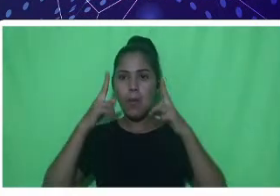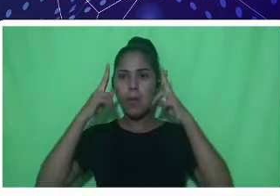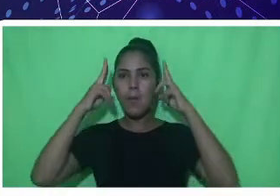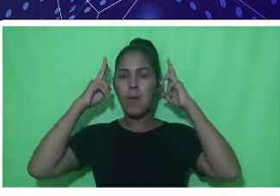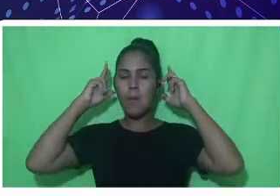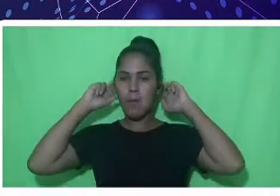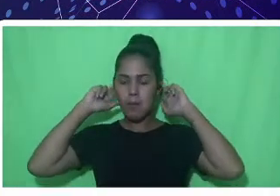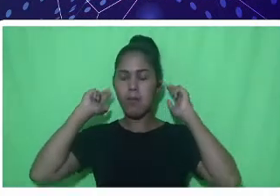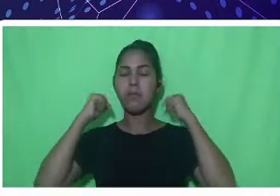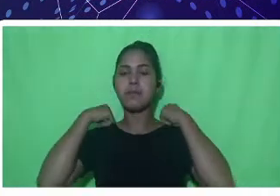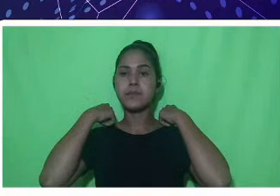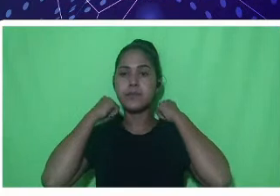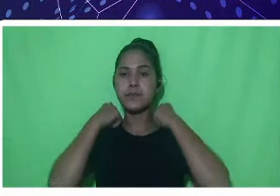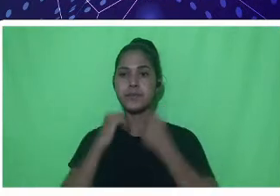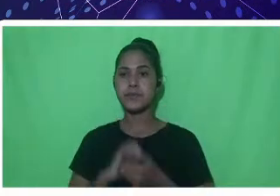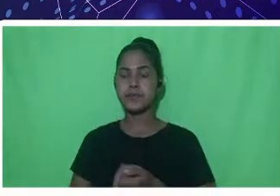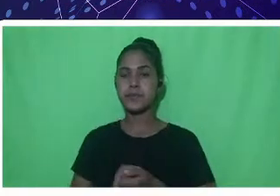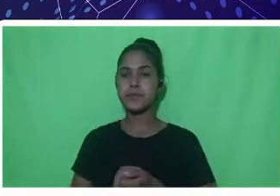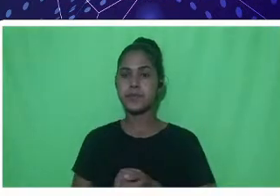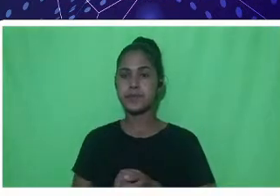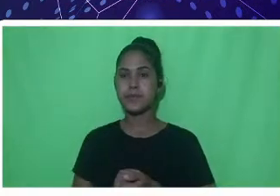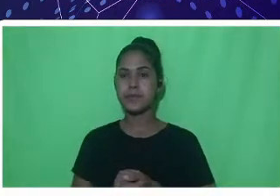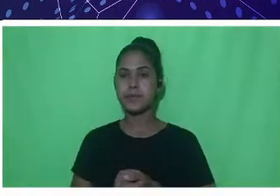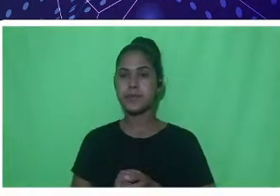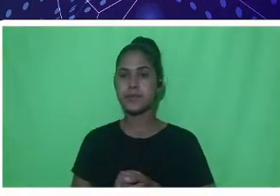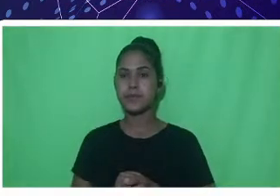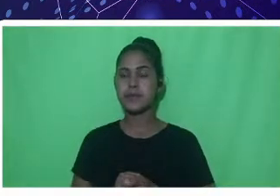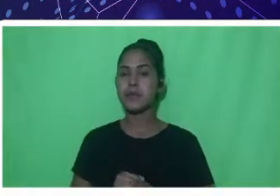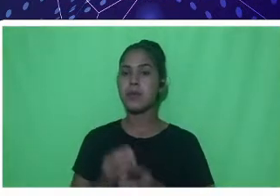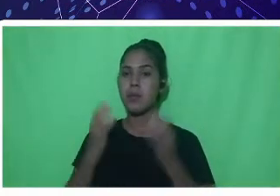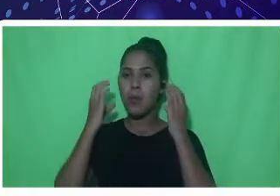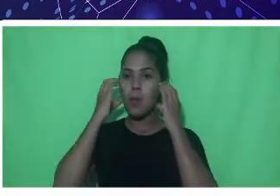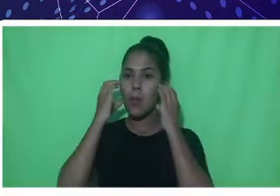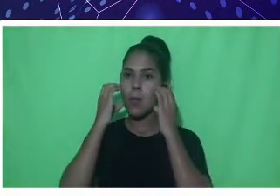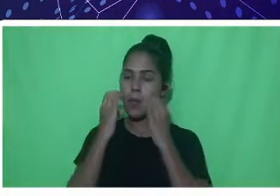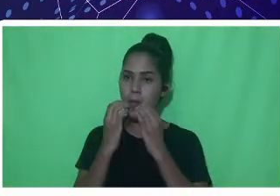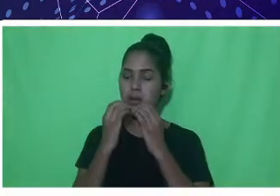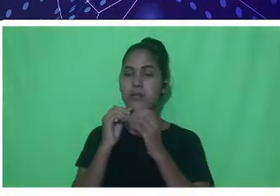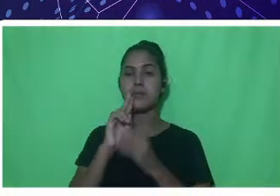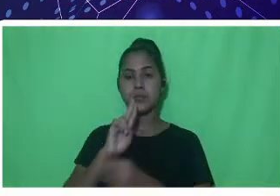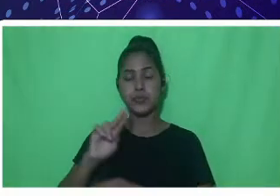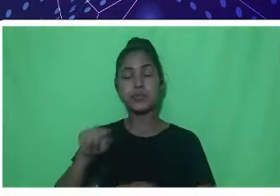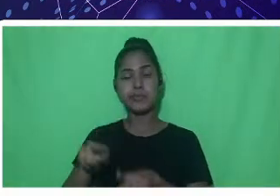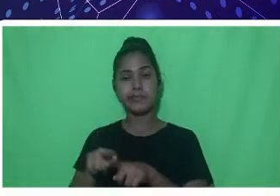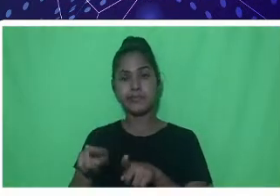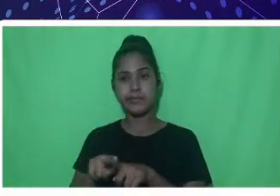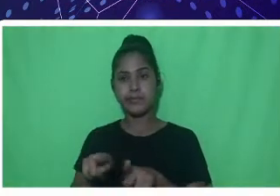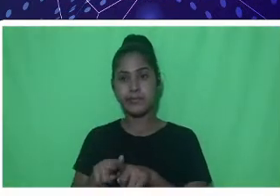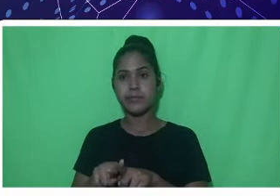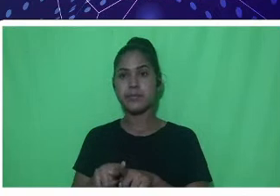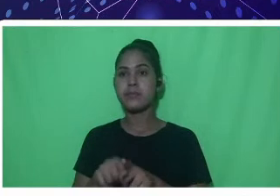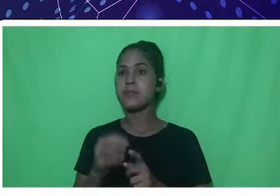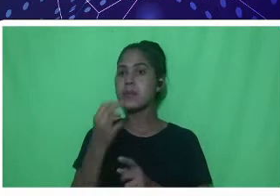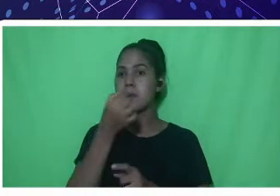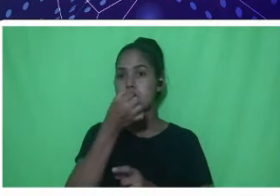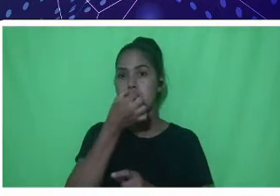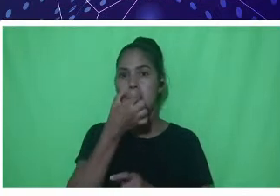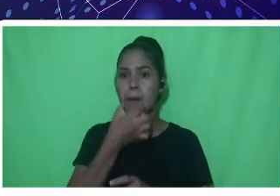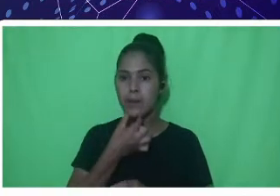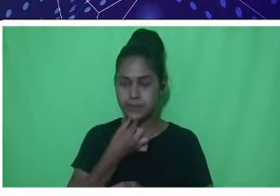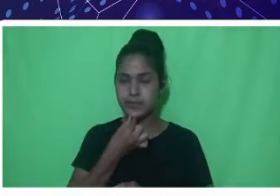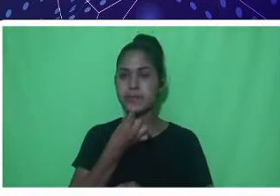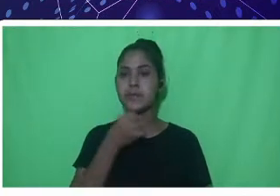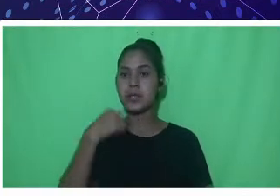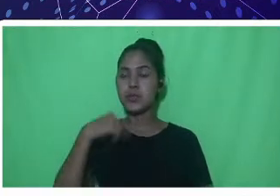Estou também com a barba por fazer, né? Na forma de cavanhaque. Estou vestido